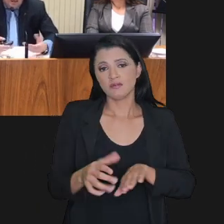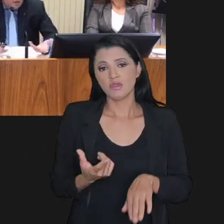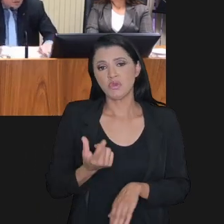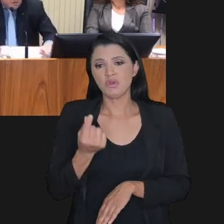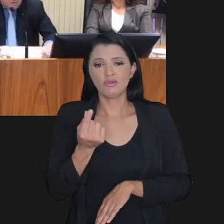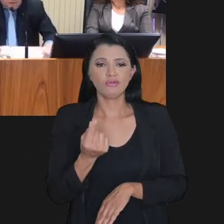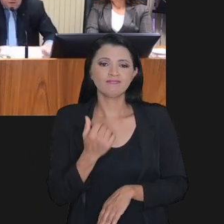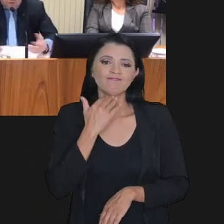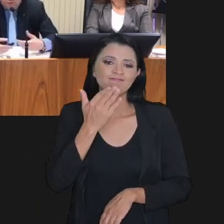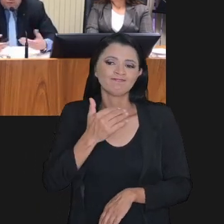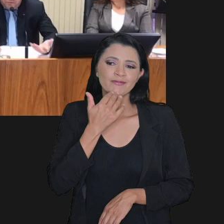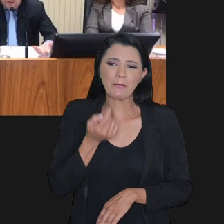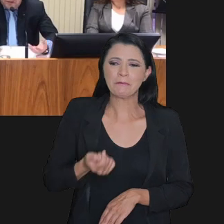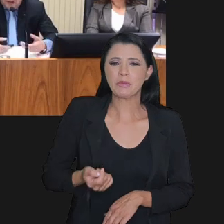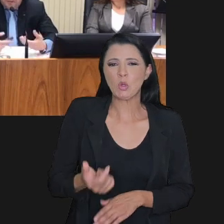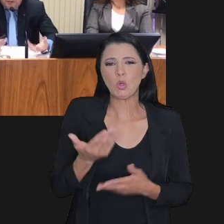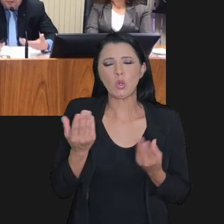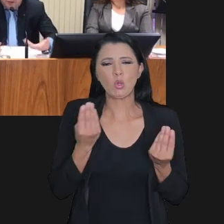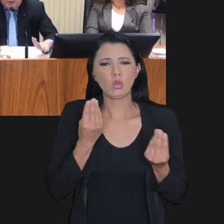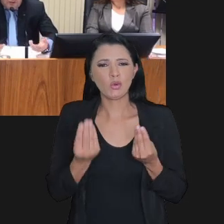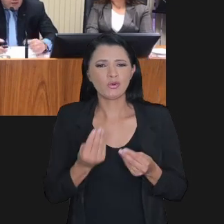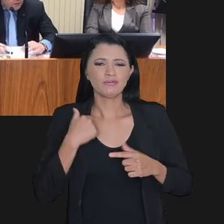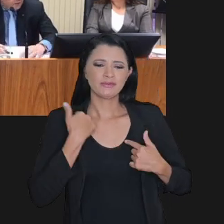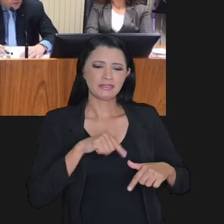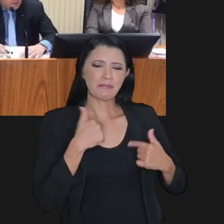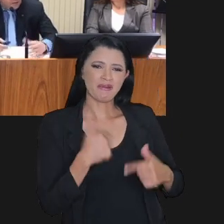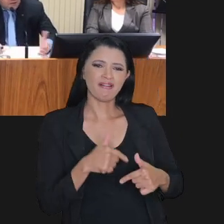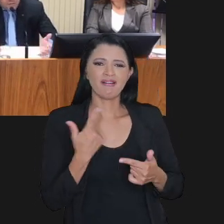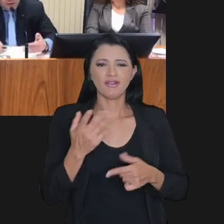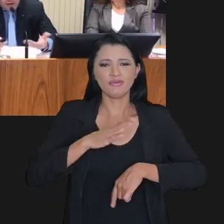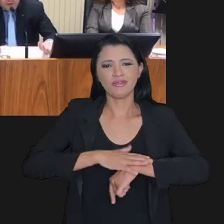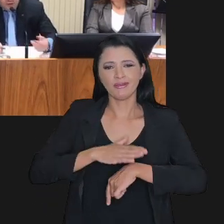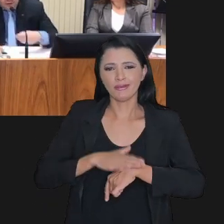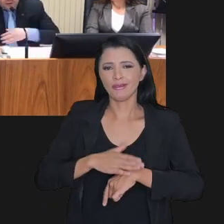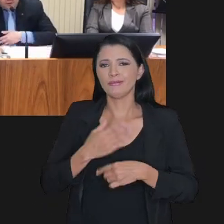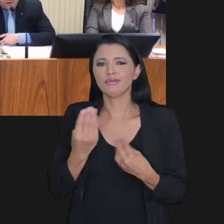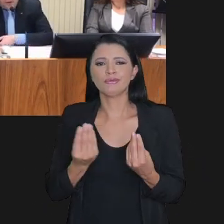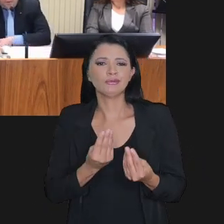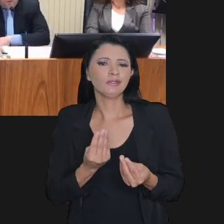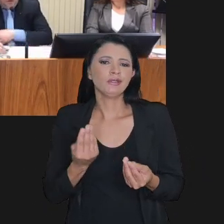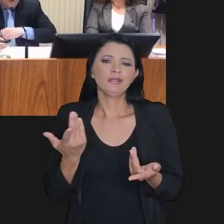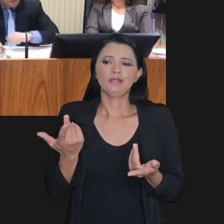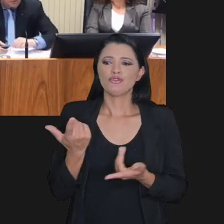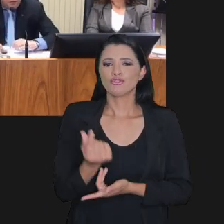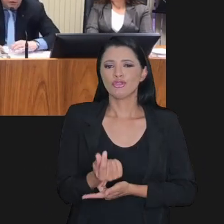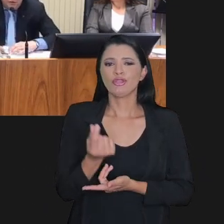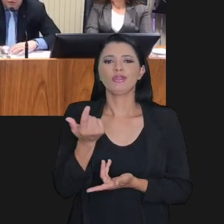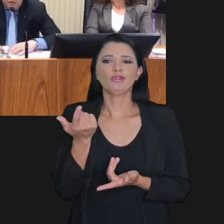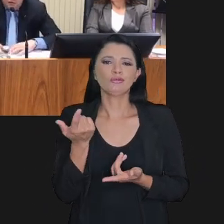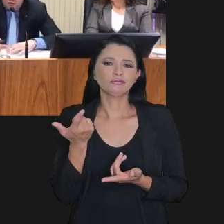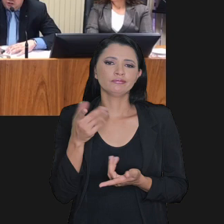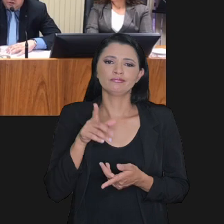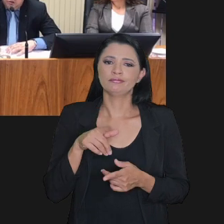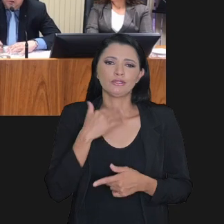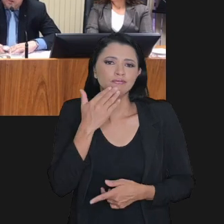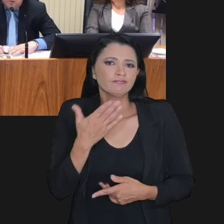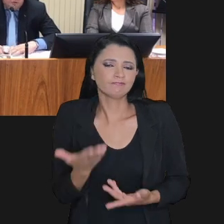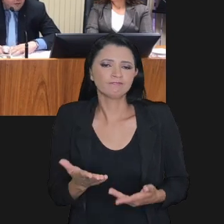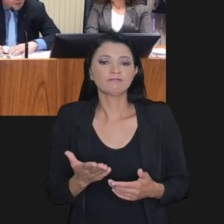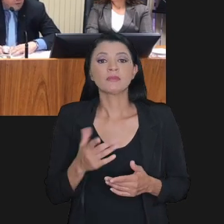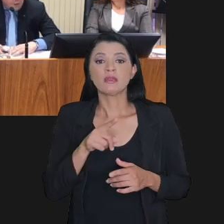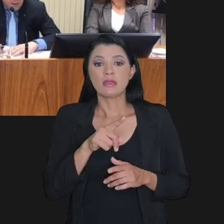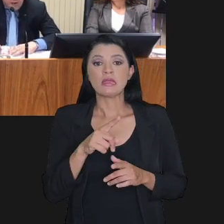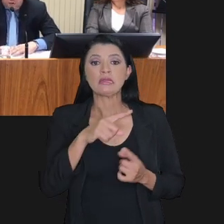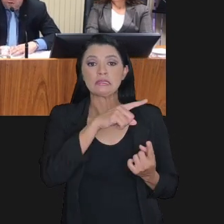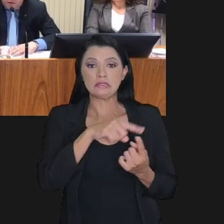e, às vezes, o valor não compensava a quantidade de trabalho e tempo e dinheiro dispendido